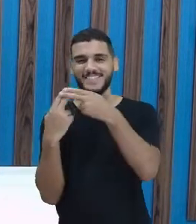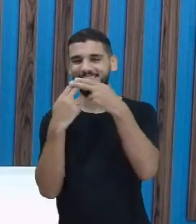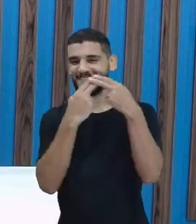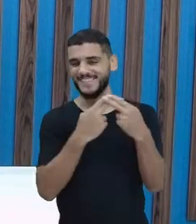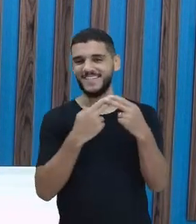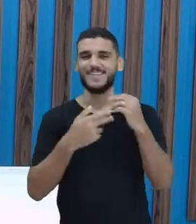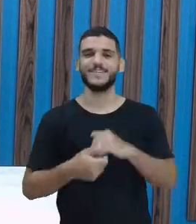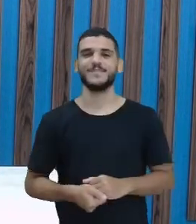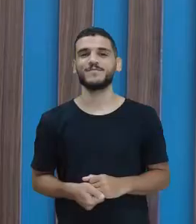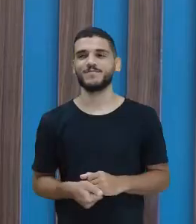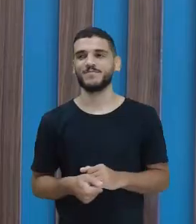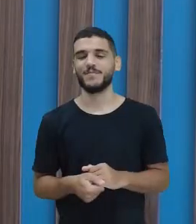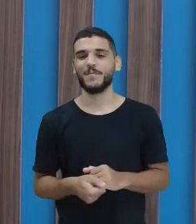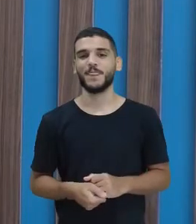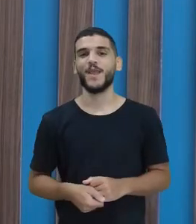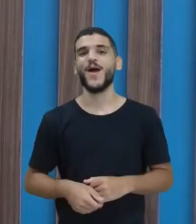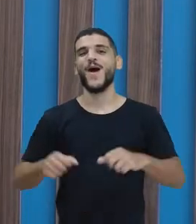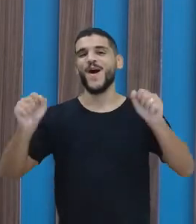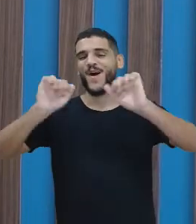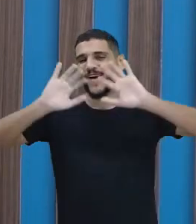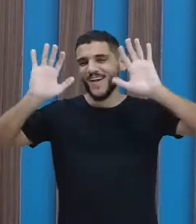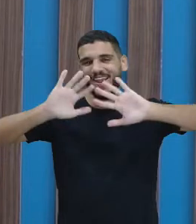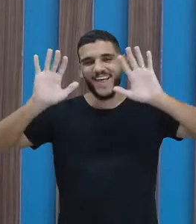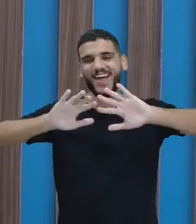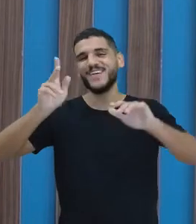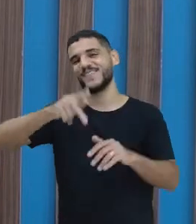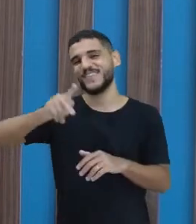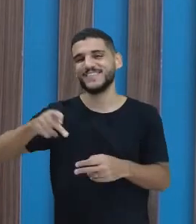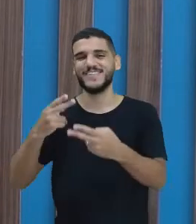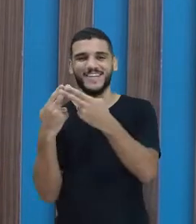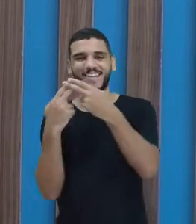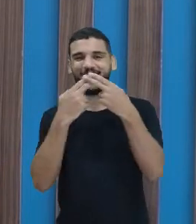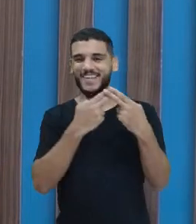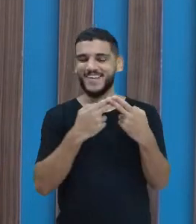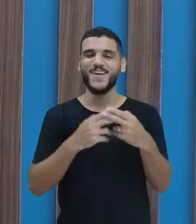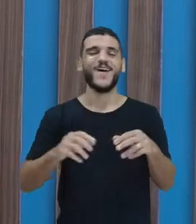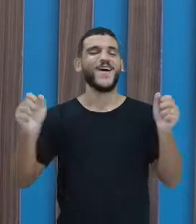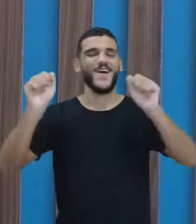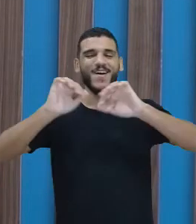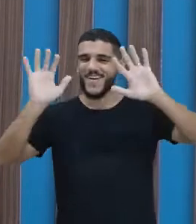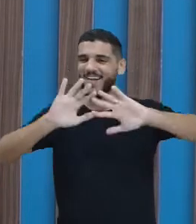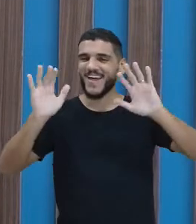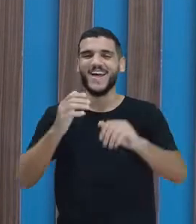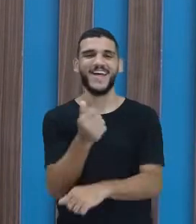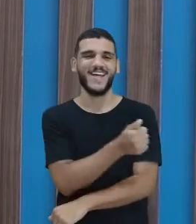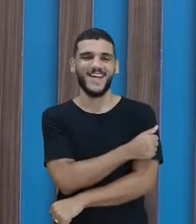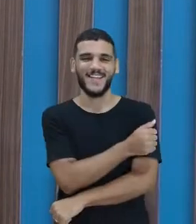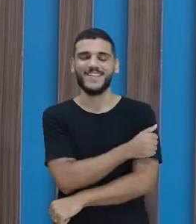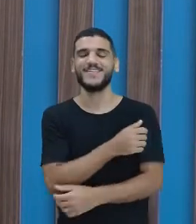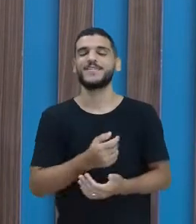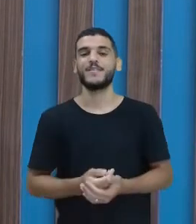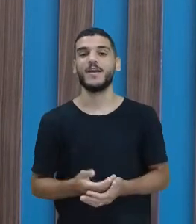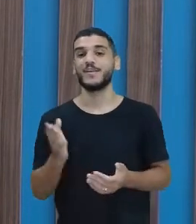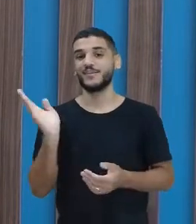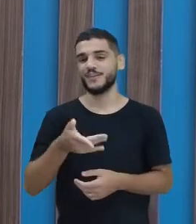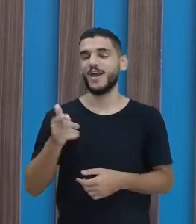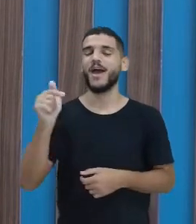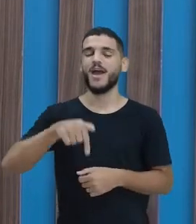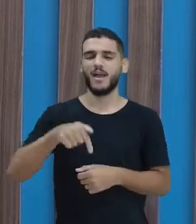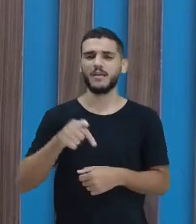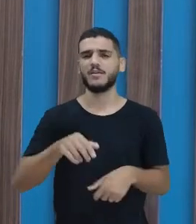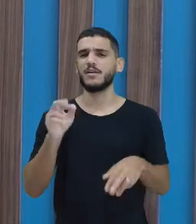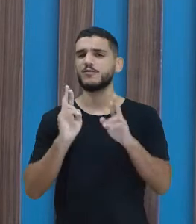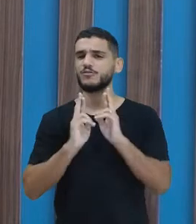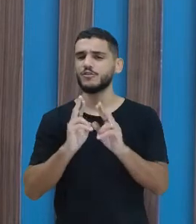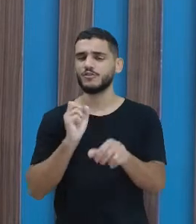olá para ela. Olá, professora Iris. Olá, professora Josiane. Olá, estudantes. Já estou aqui, meus amores, esperando a